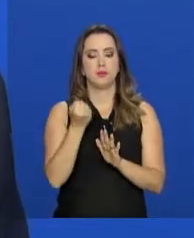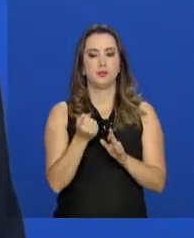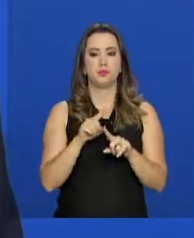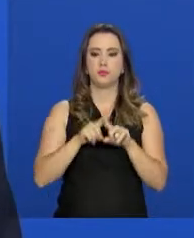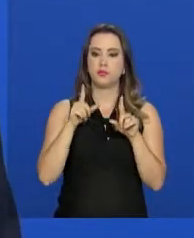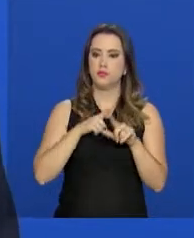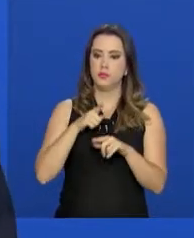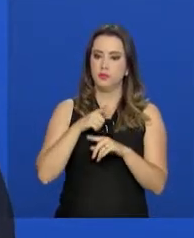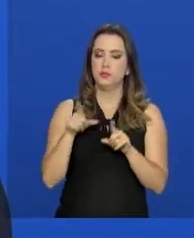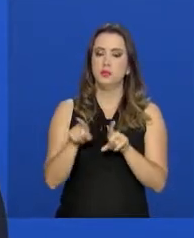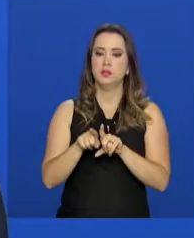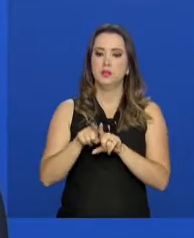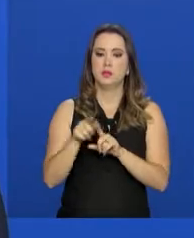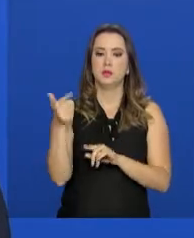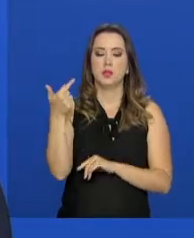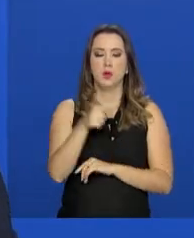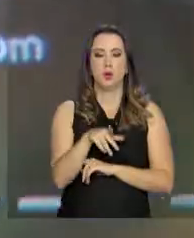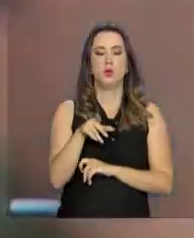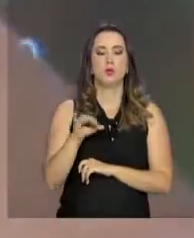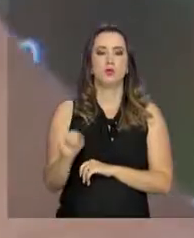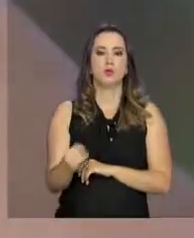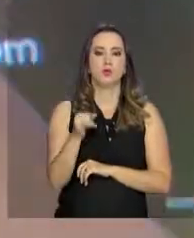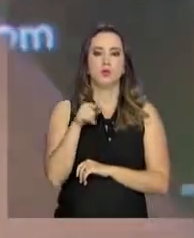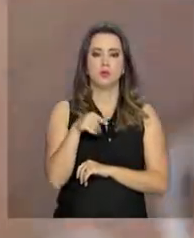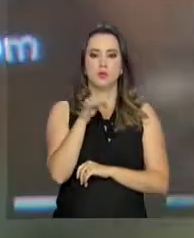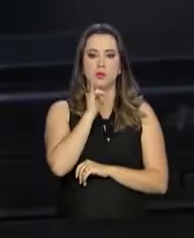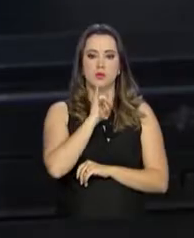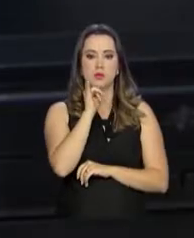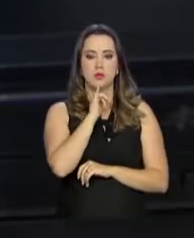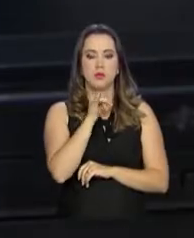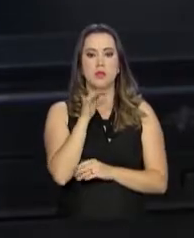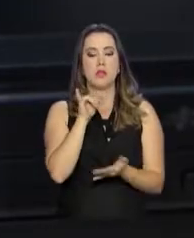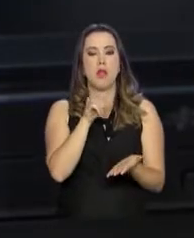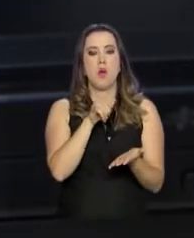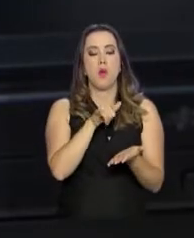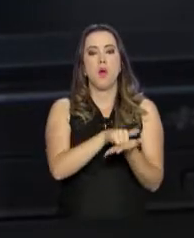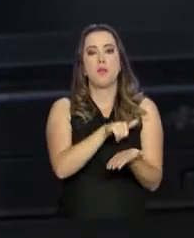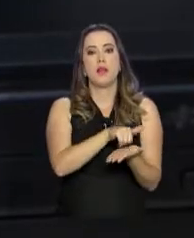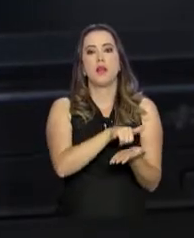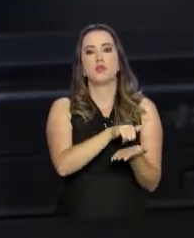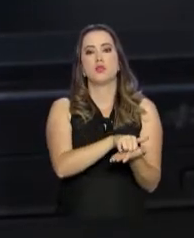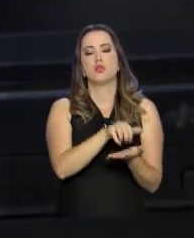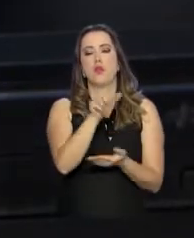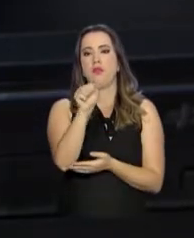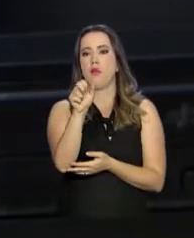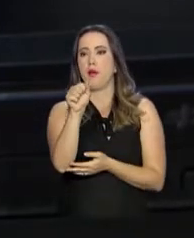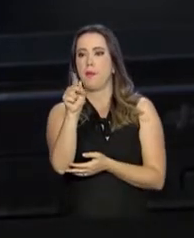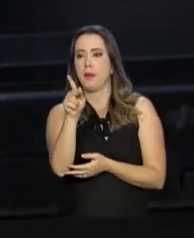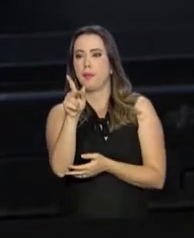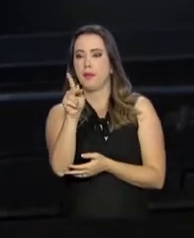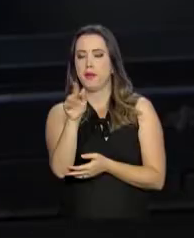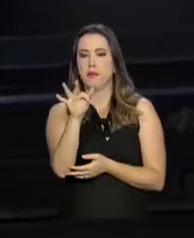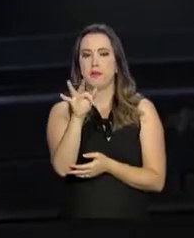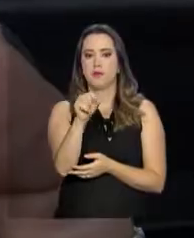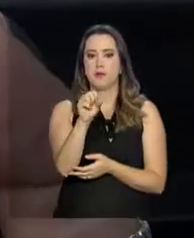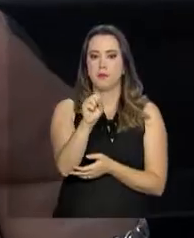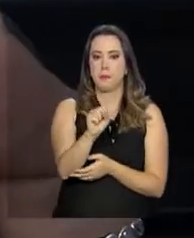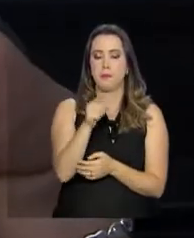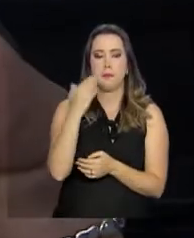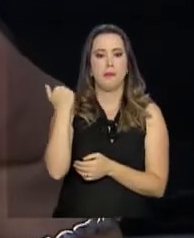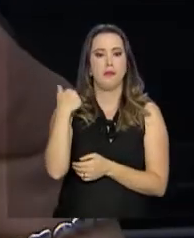Mas existem ainda outros mecanismos. Há exemplos do aplicativo APPF GTS, onde mais de